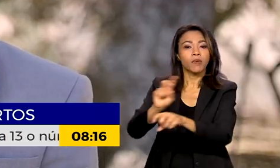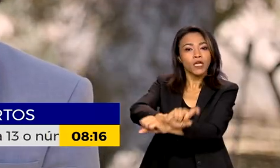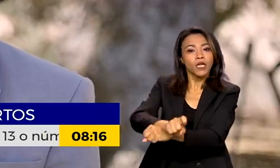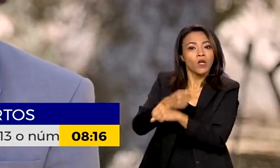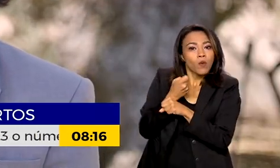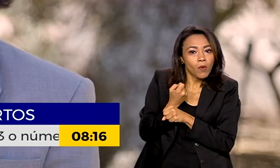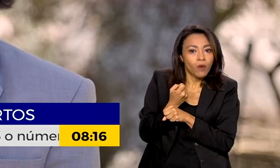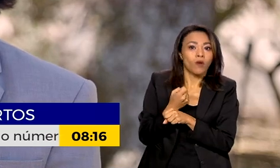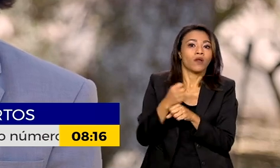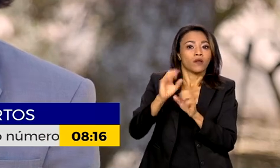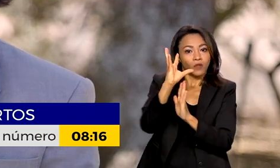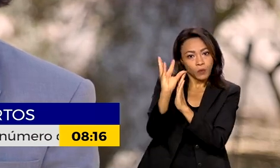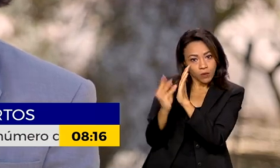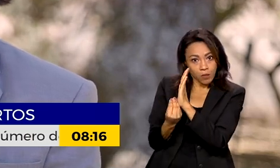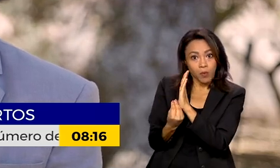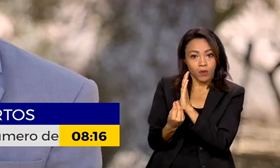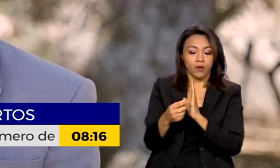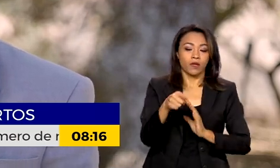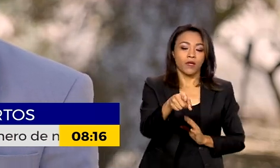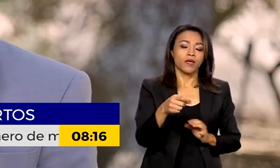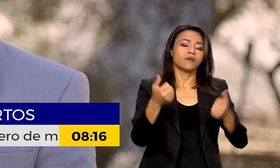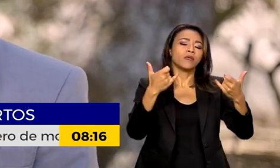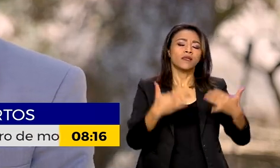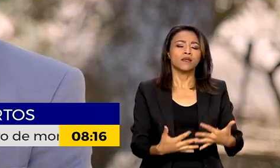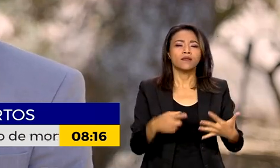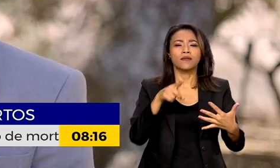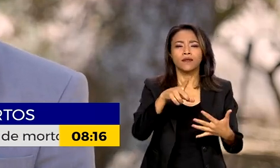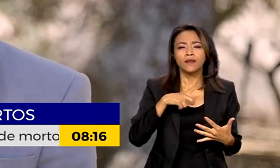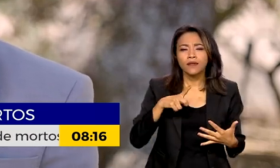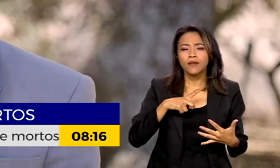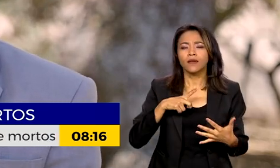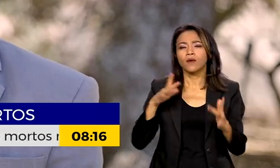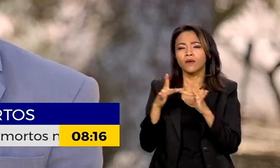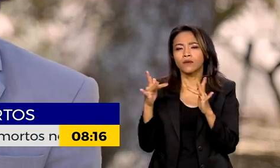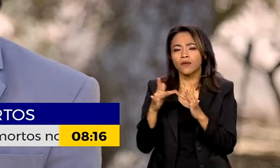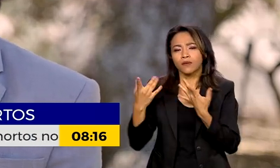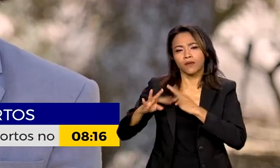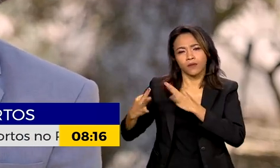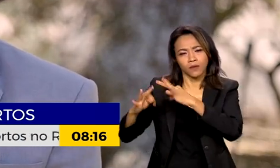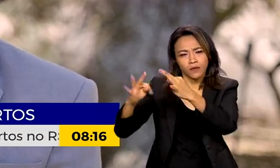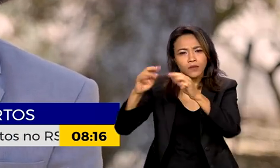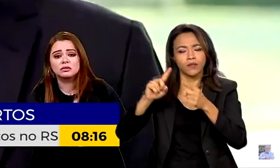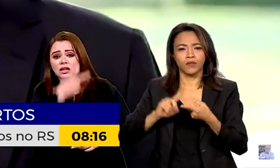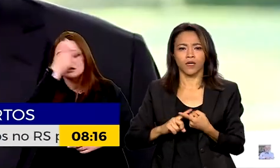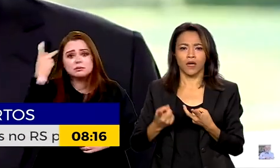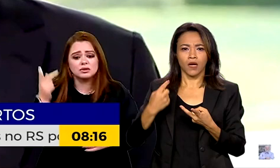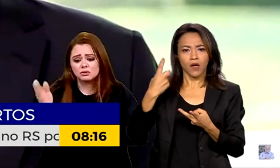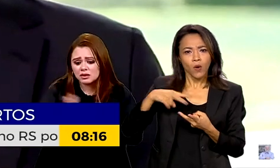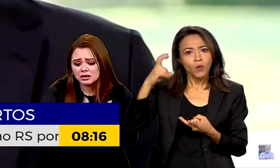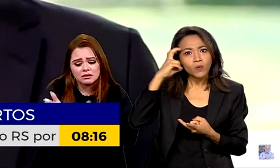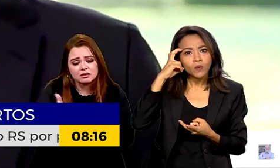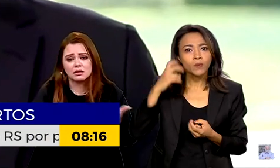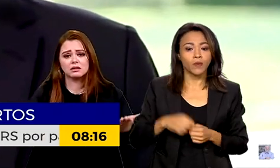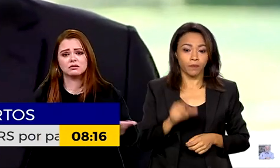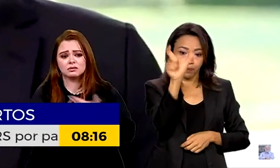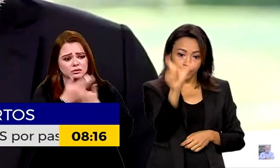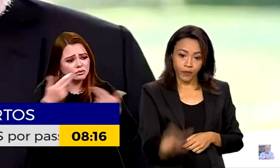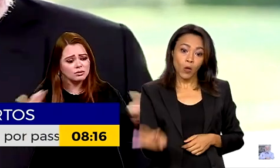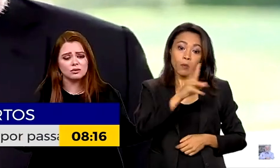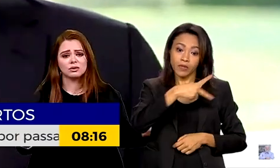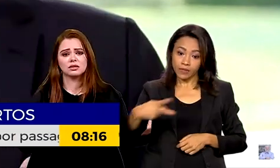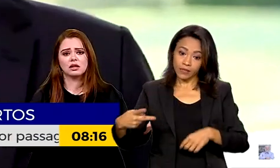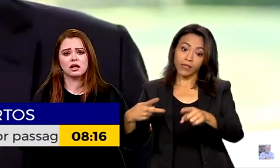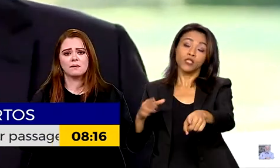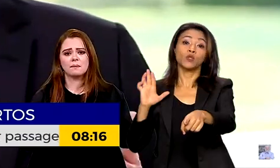agrário, com a educação, com a ciência e tecnologia, com a agricultura, com a cultura. O presidente Lula quer